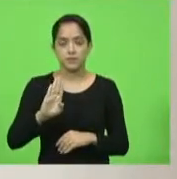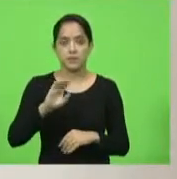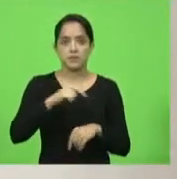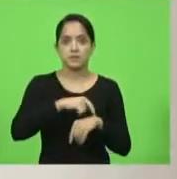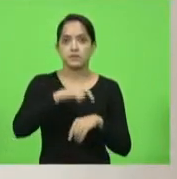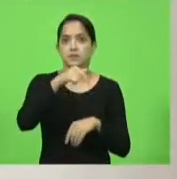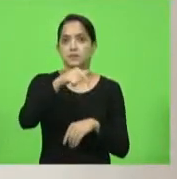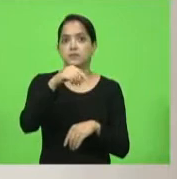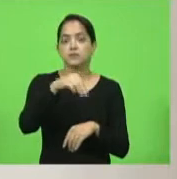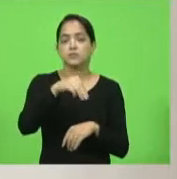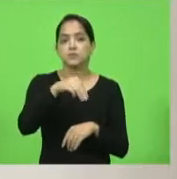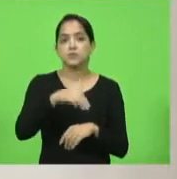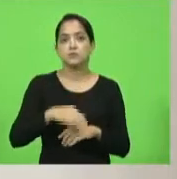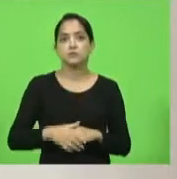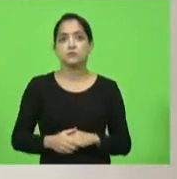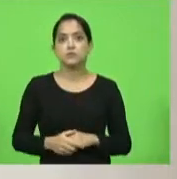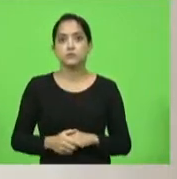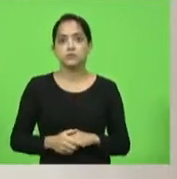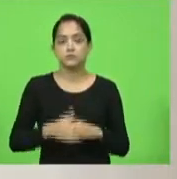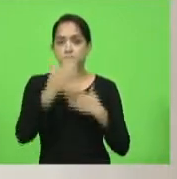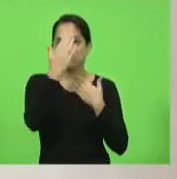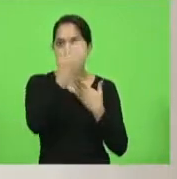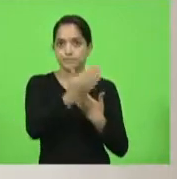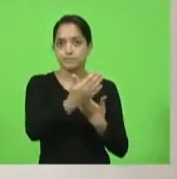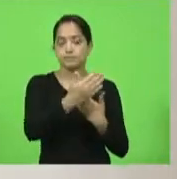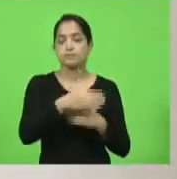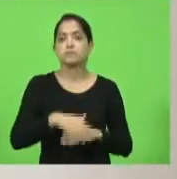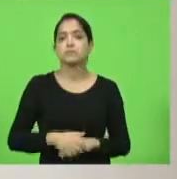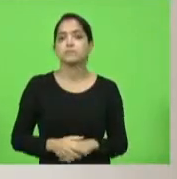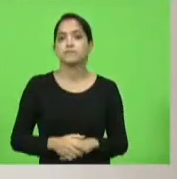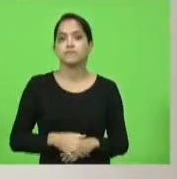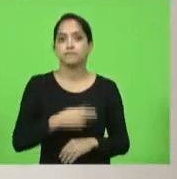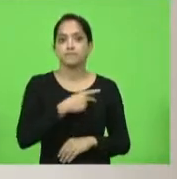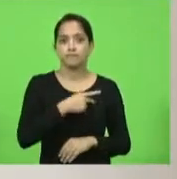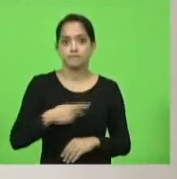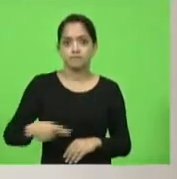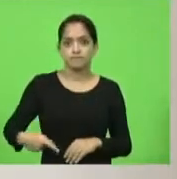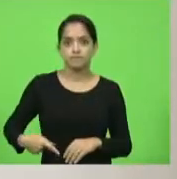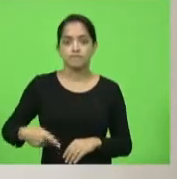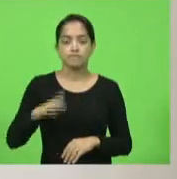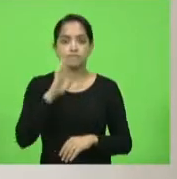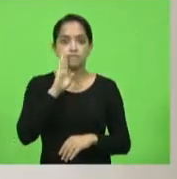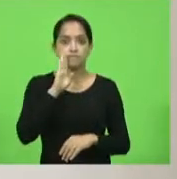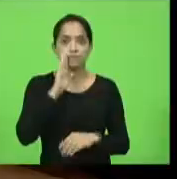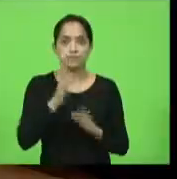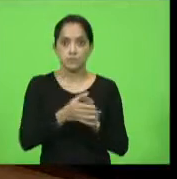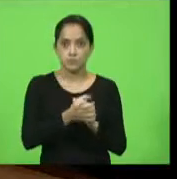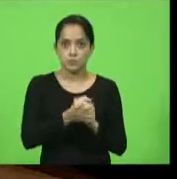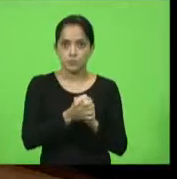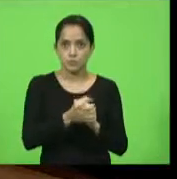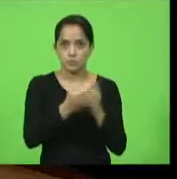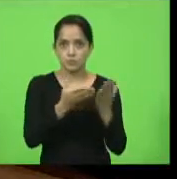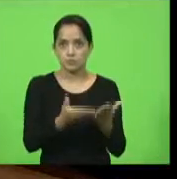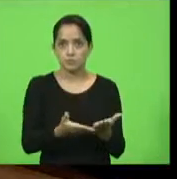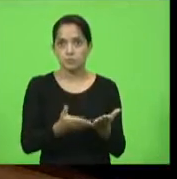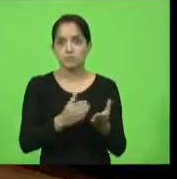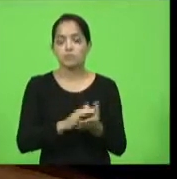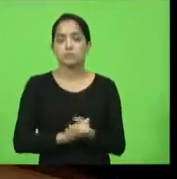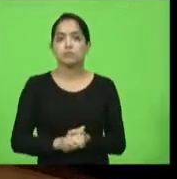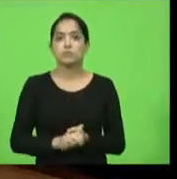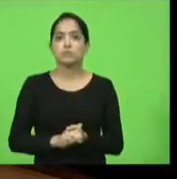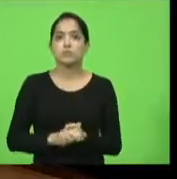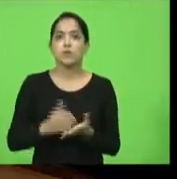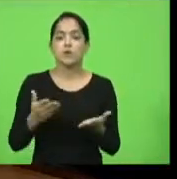minutos, deputado. Obrigado, deputado Nilson Berlanda, quem eu cumprimento pela presidência dos